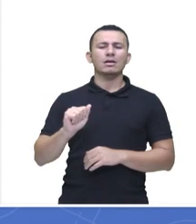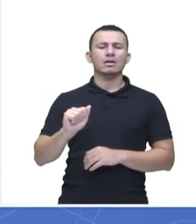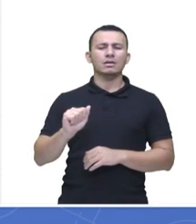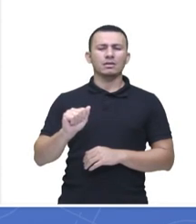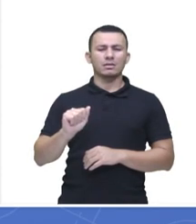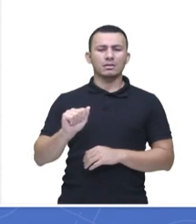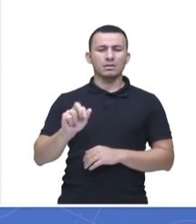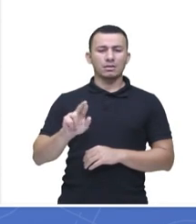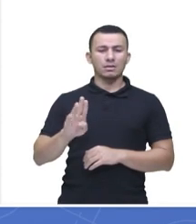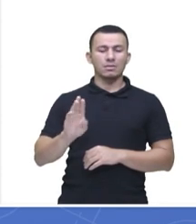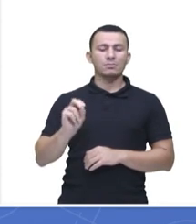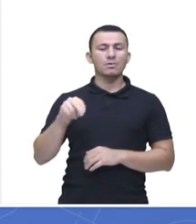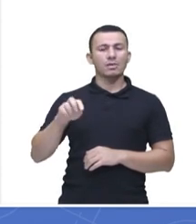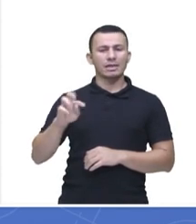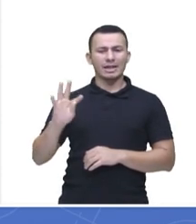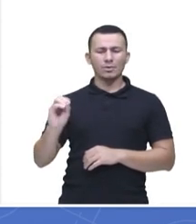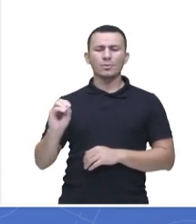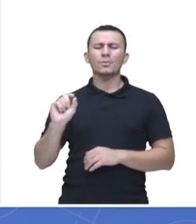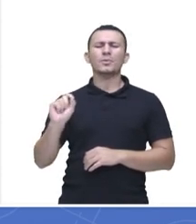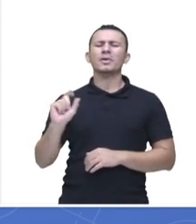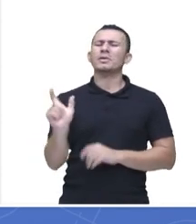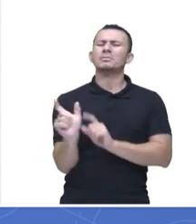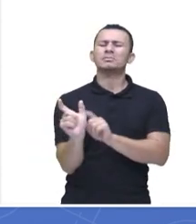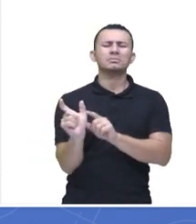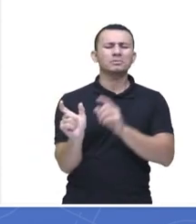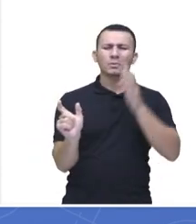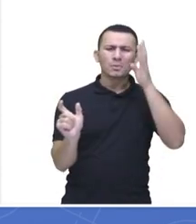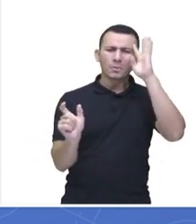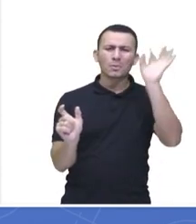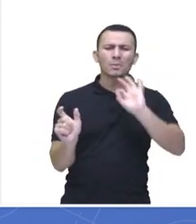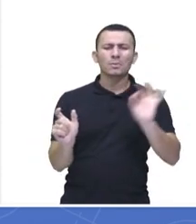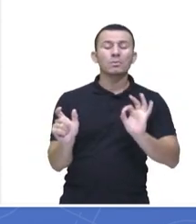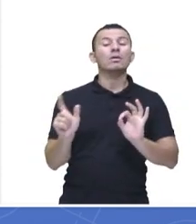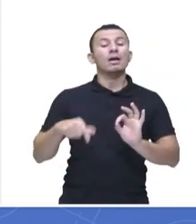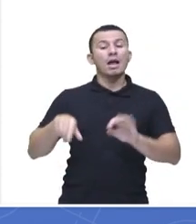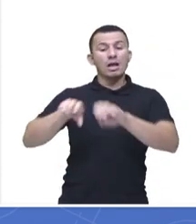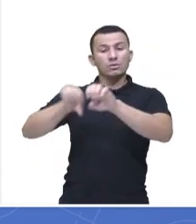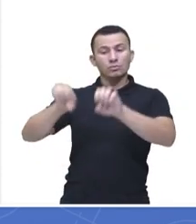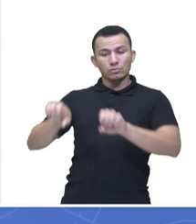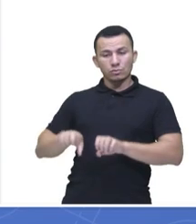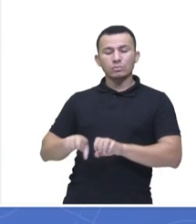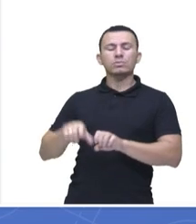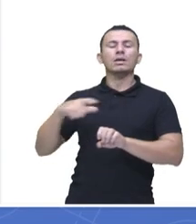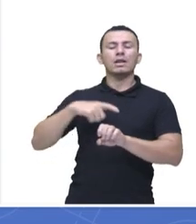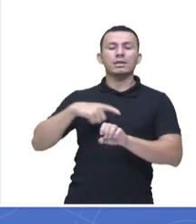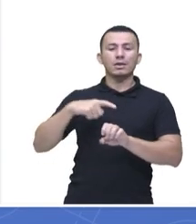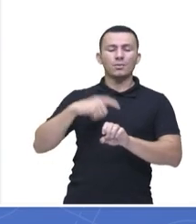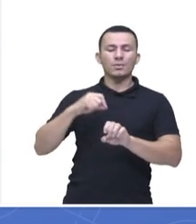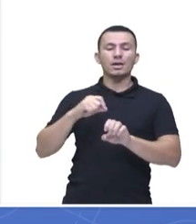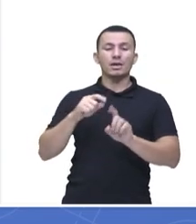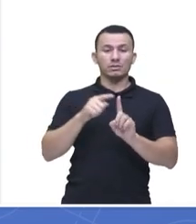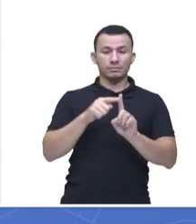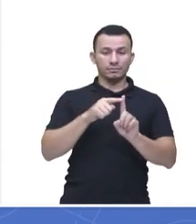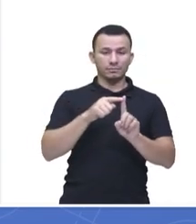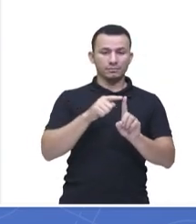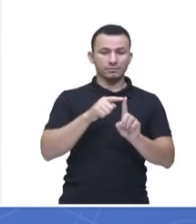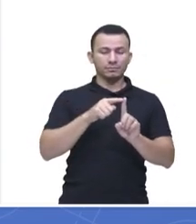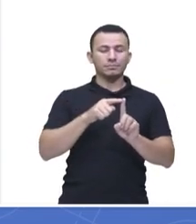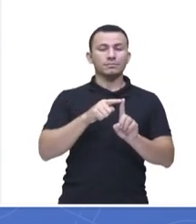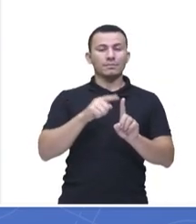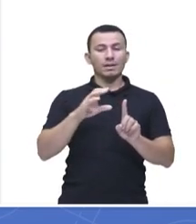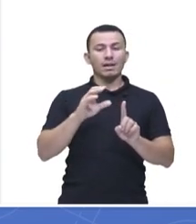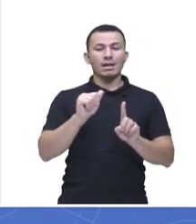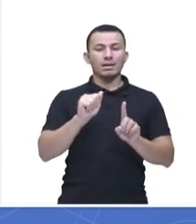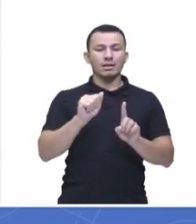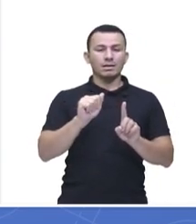hidrocarboneto é aquela estrutura que é formada apenas por carbono